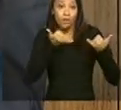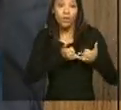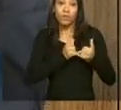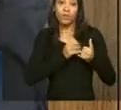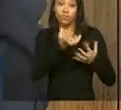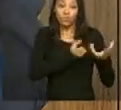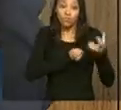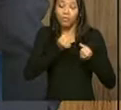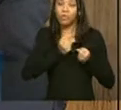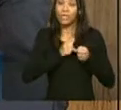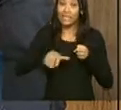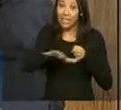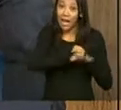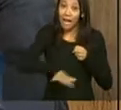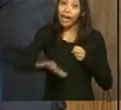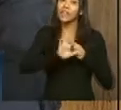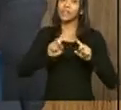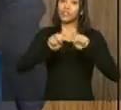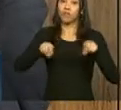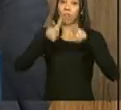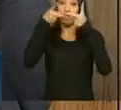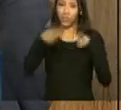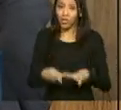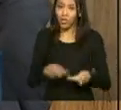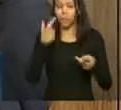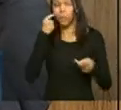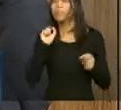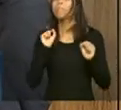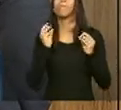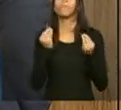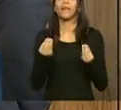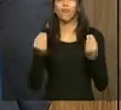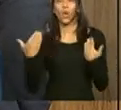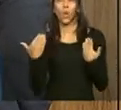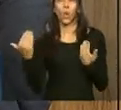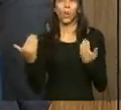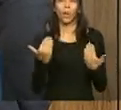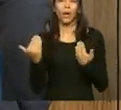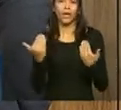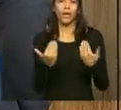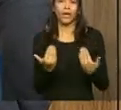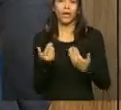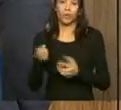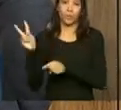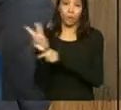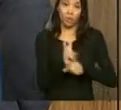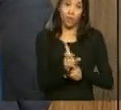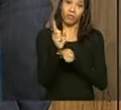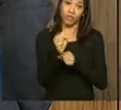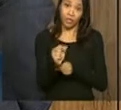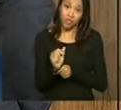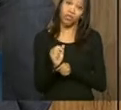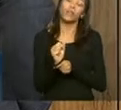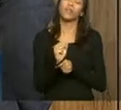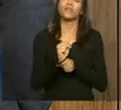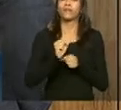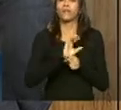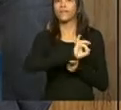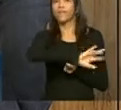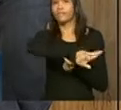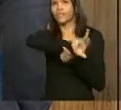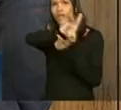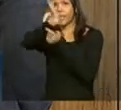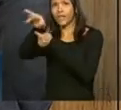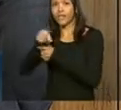infraestrutura, para que se possa comparar a situação do financiamento de longo prazo em diferentes países, em diferentes regiões.